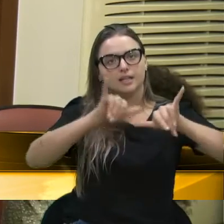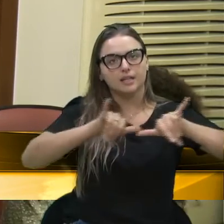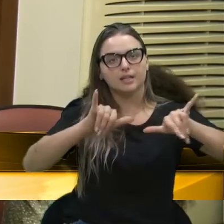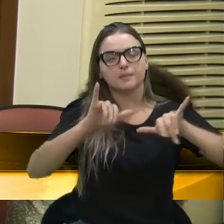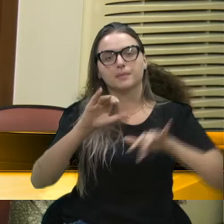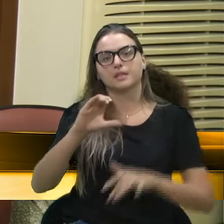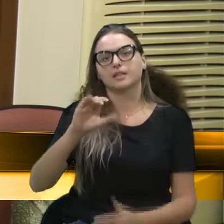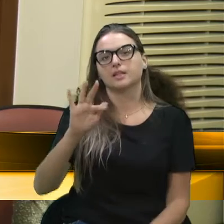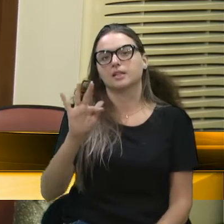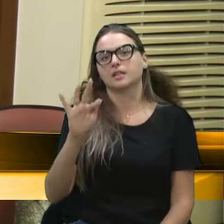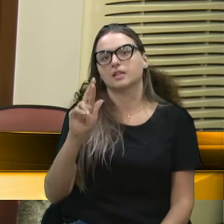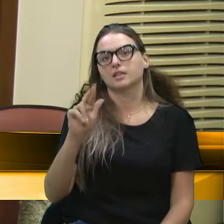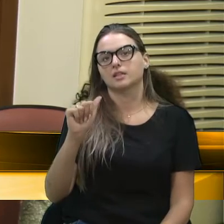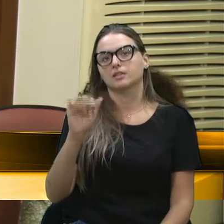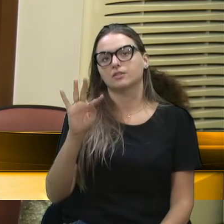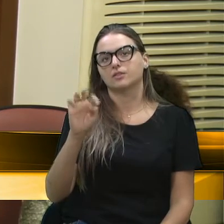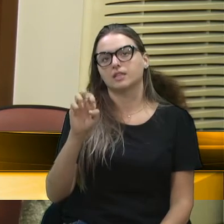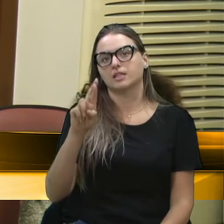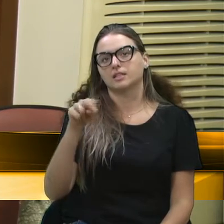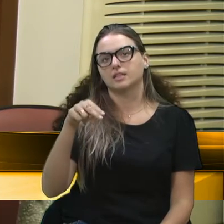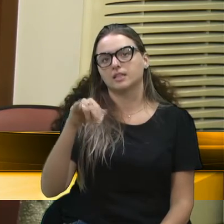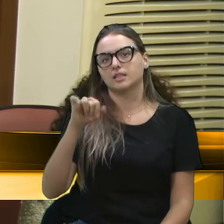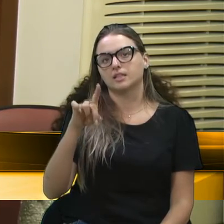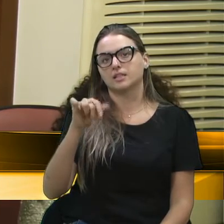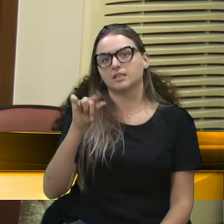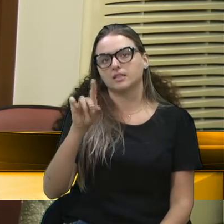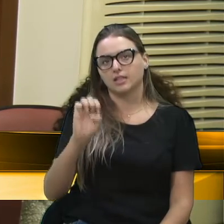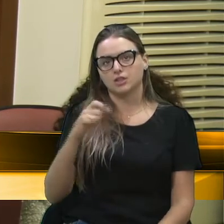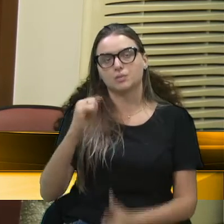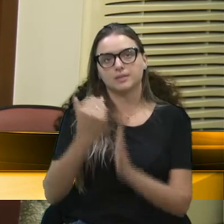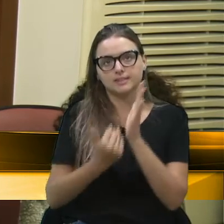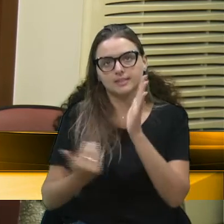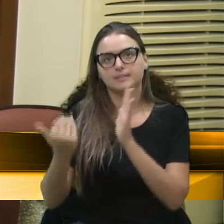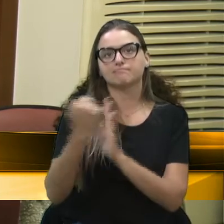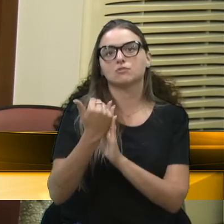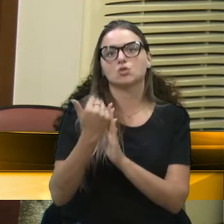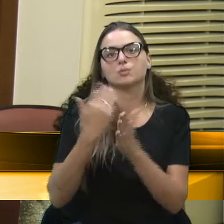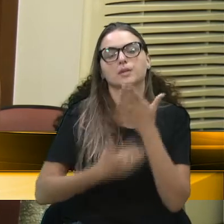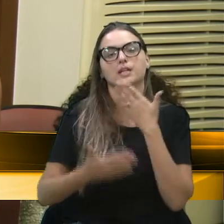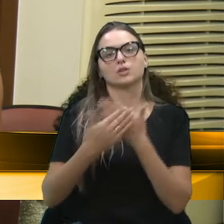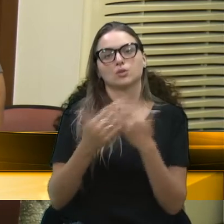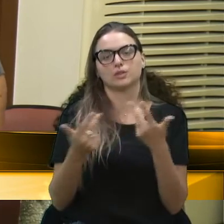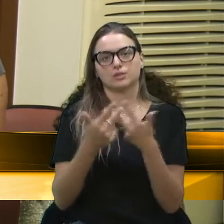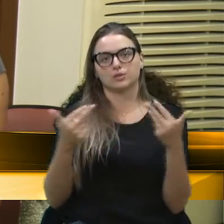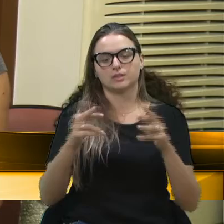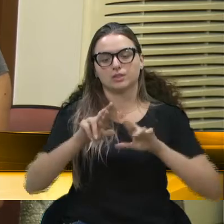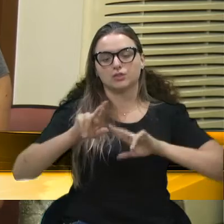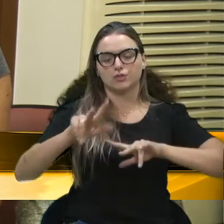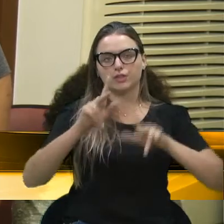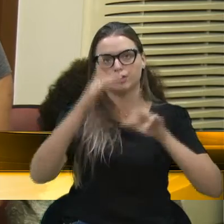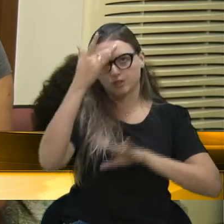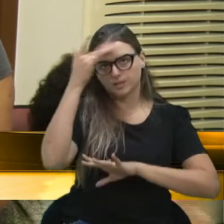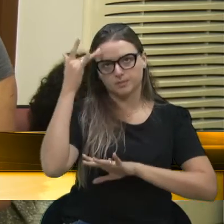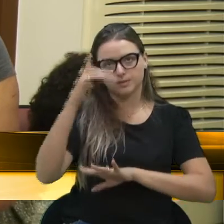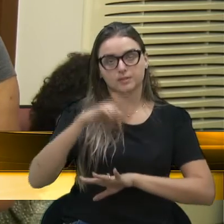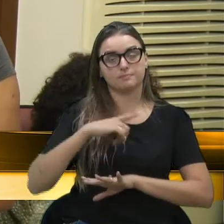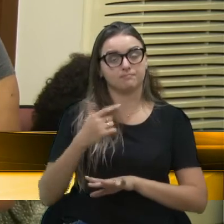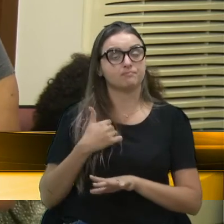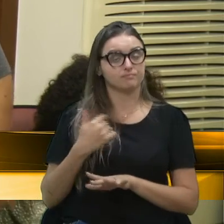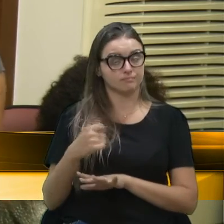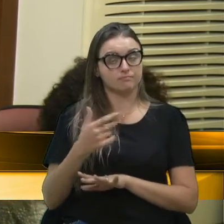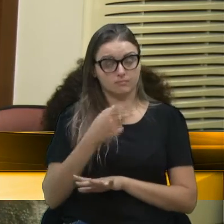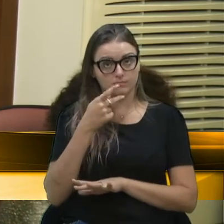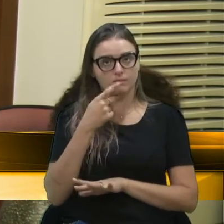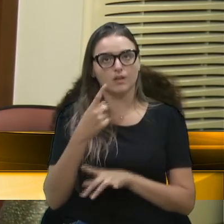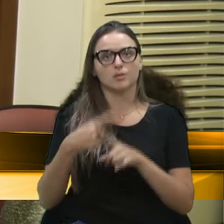nessa quaresma, a gente dialogue e supere essas diferenças. Então, quero aqui deixar registrado, porque é muito